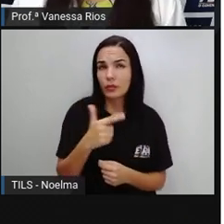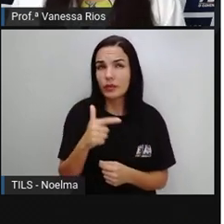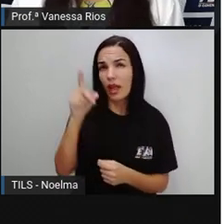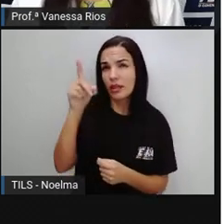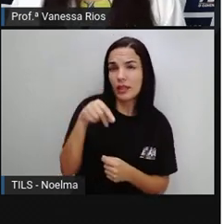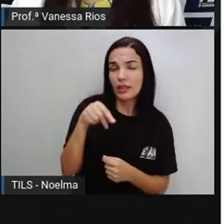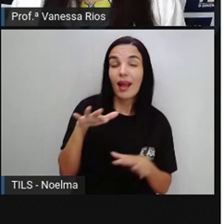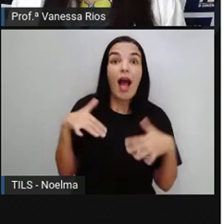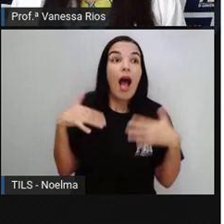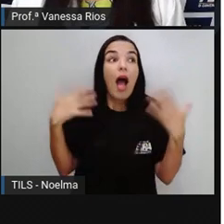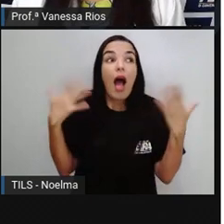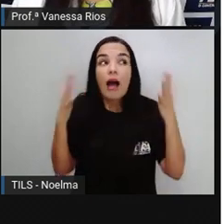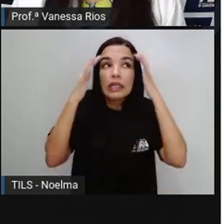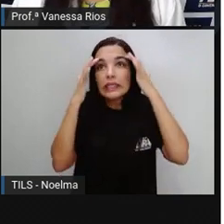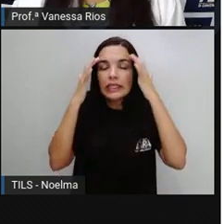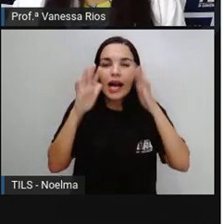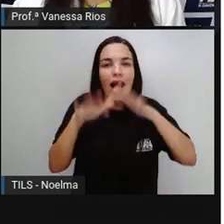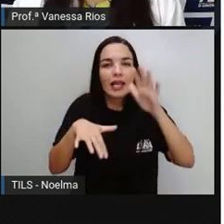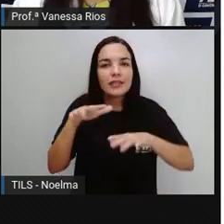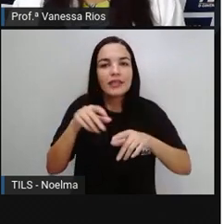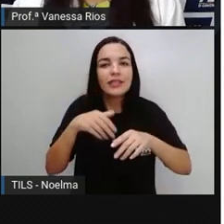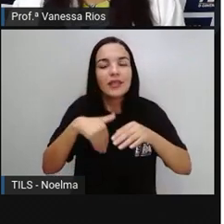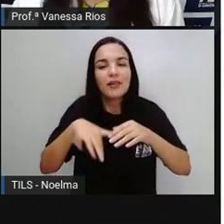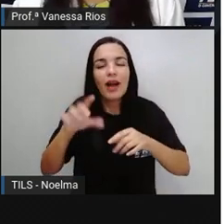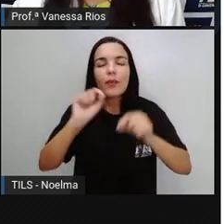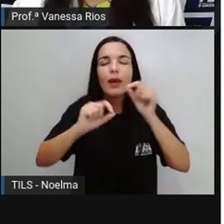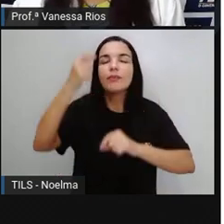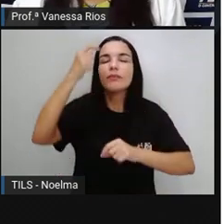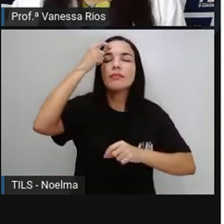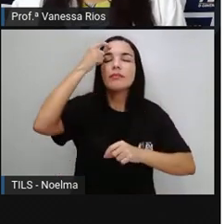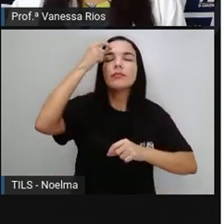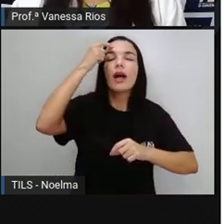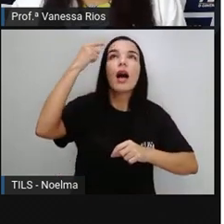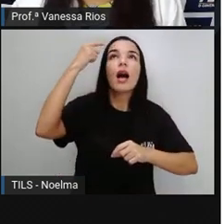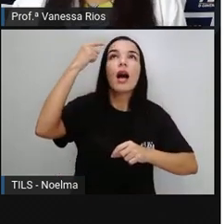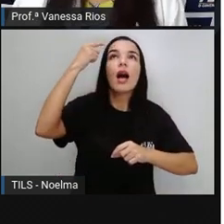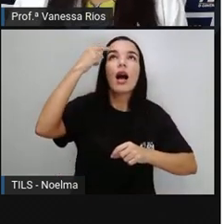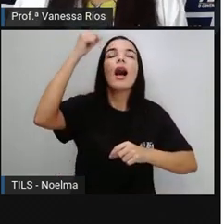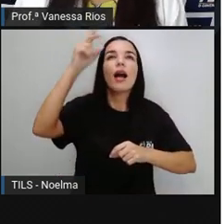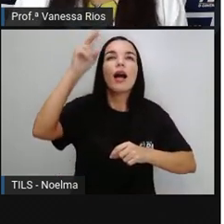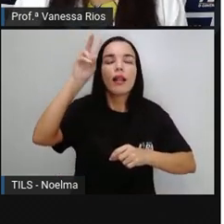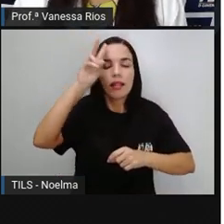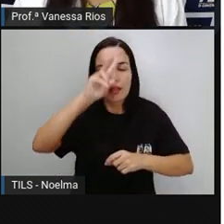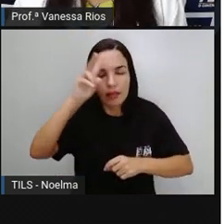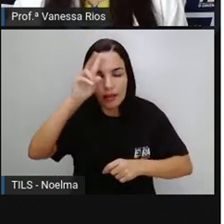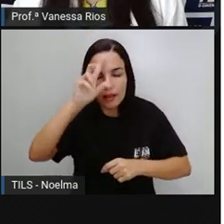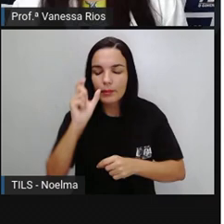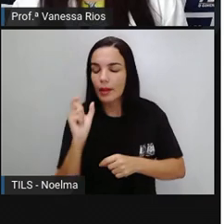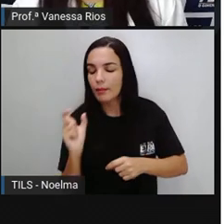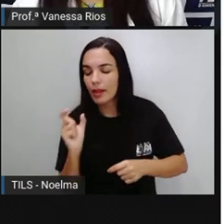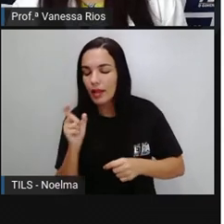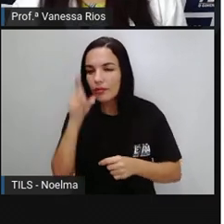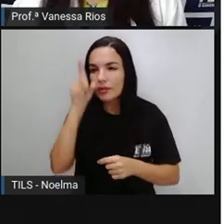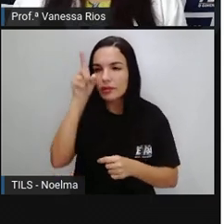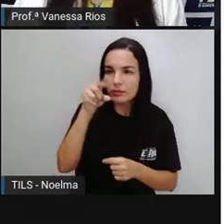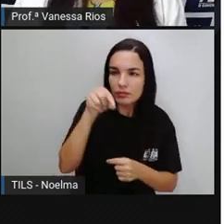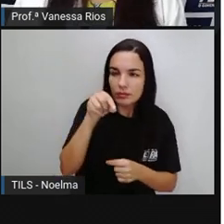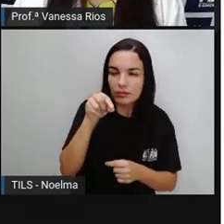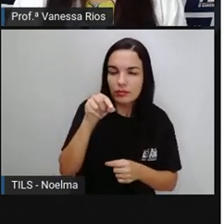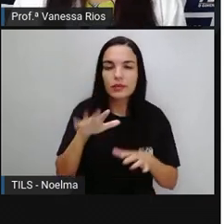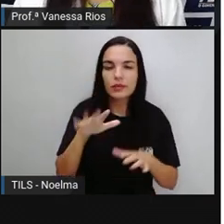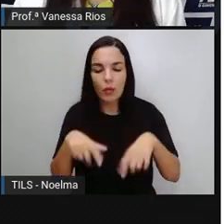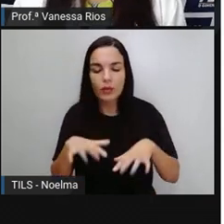agora, né? Às vezes a gente recorre à nossa memória visual e a gente consegue lembrar onde está o acento, qual